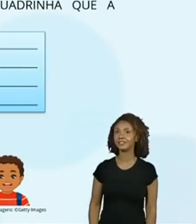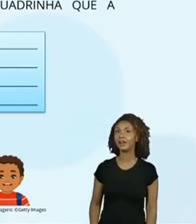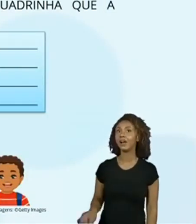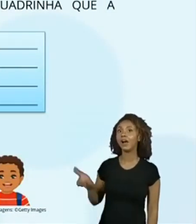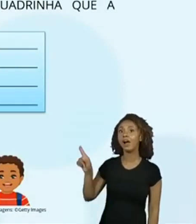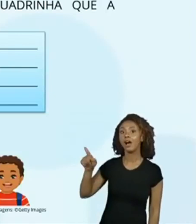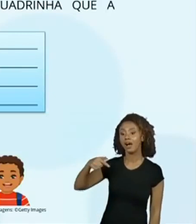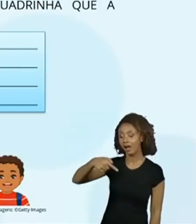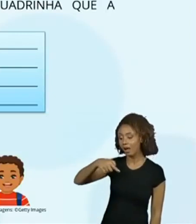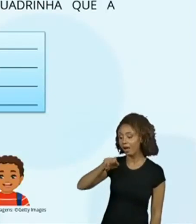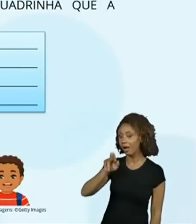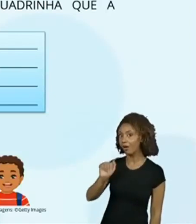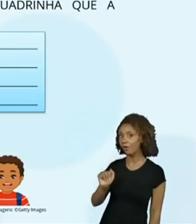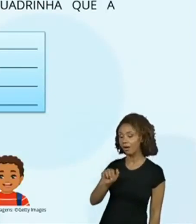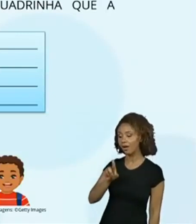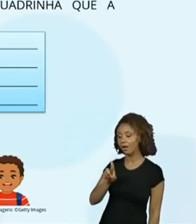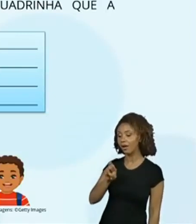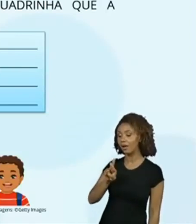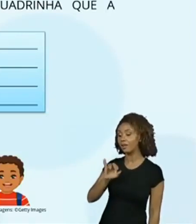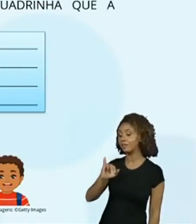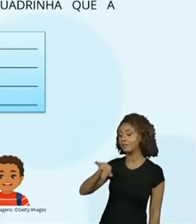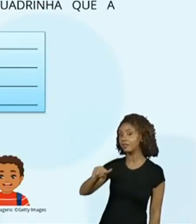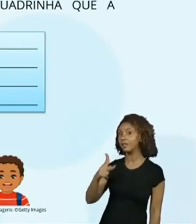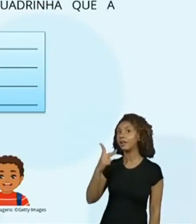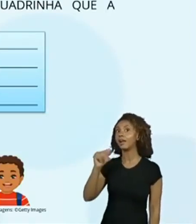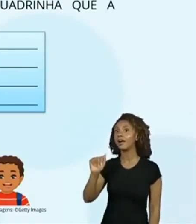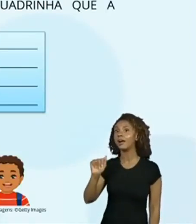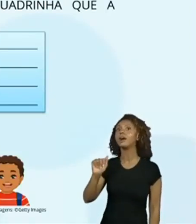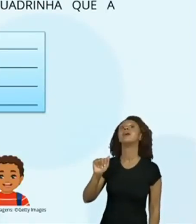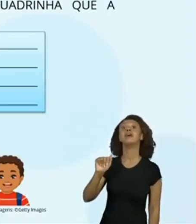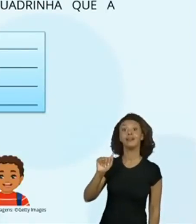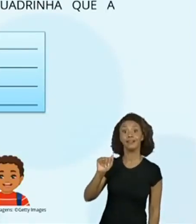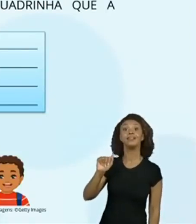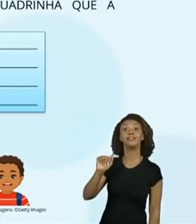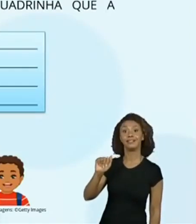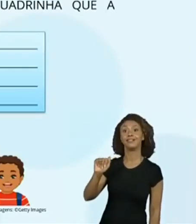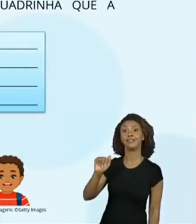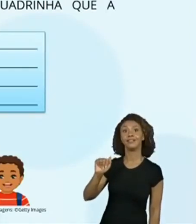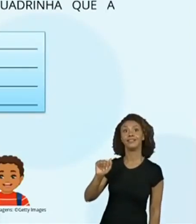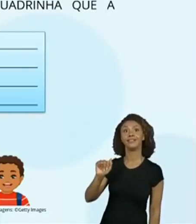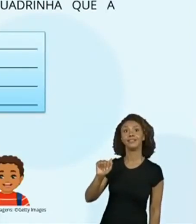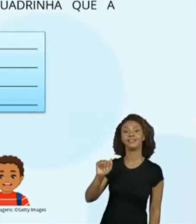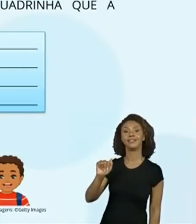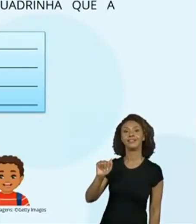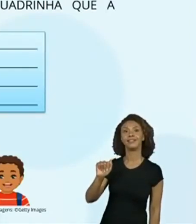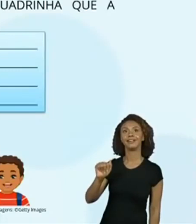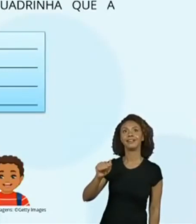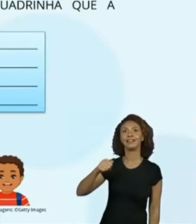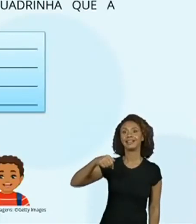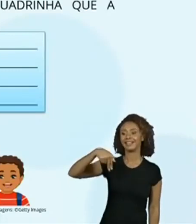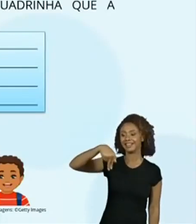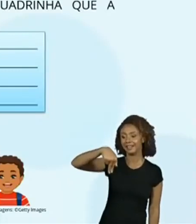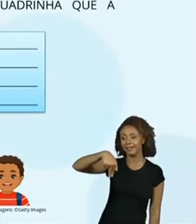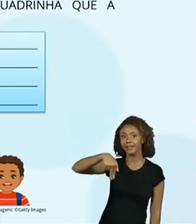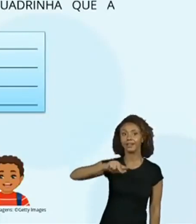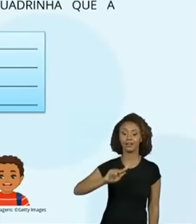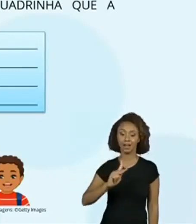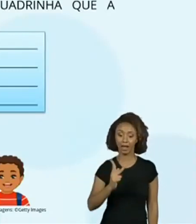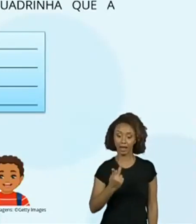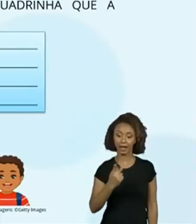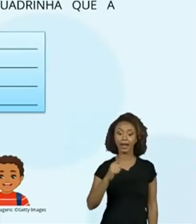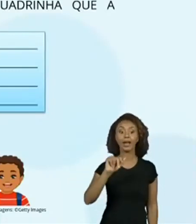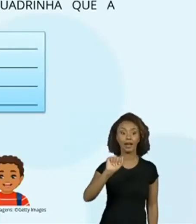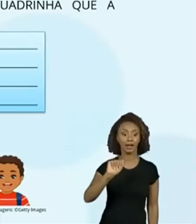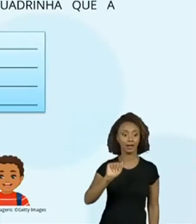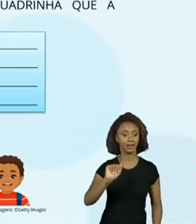Quadrinha. Então, Minha. A gente usa as três letras finais. O N, o H